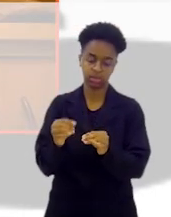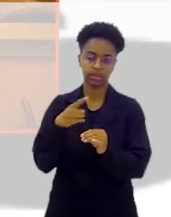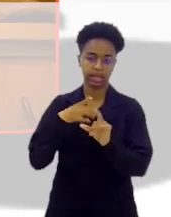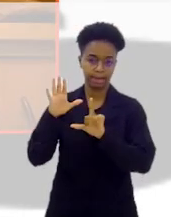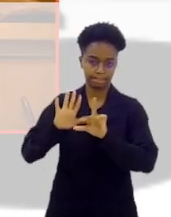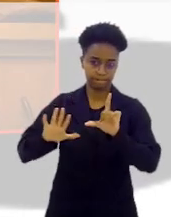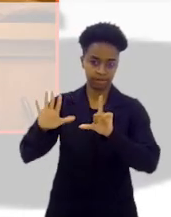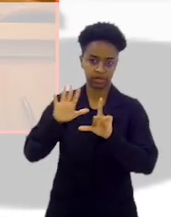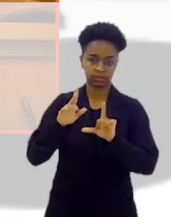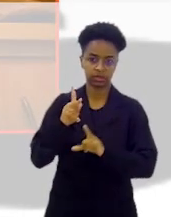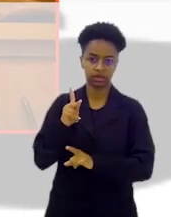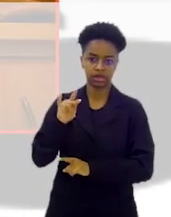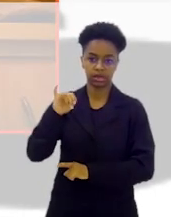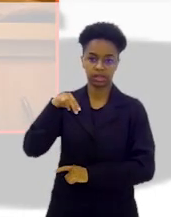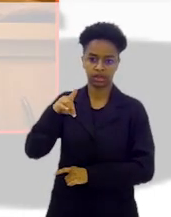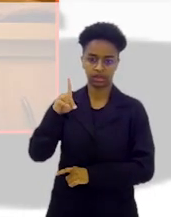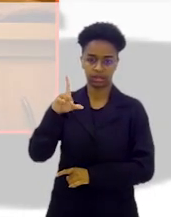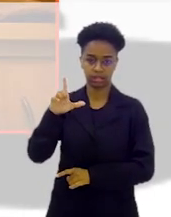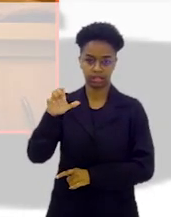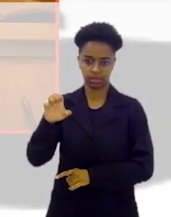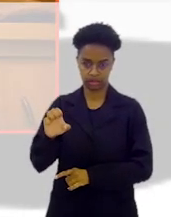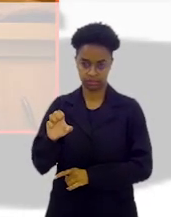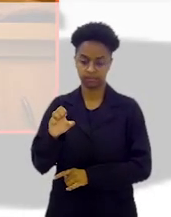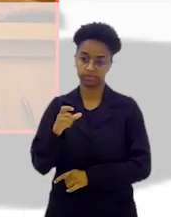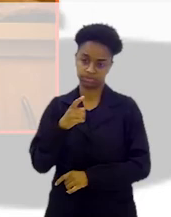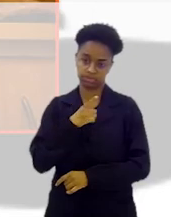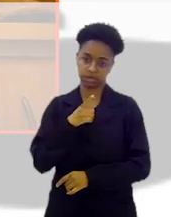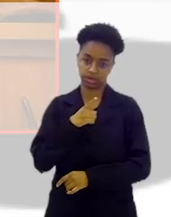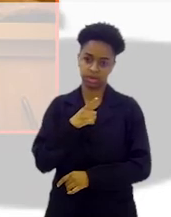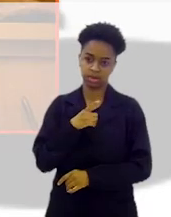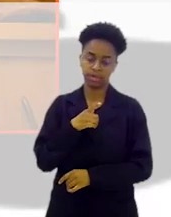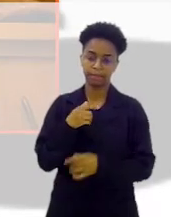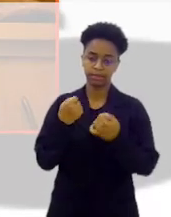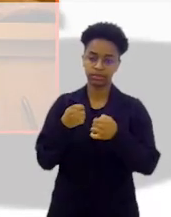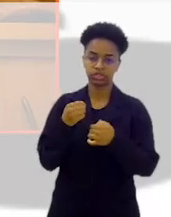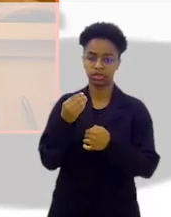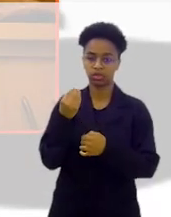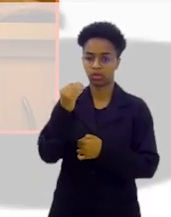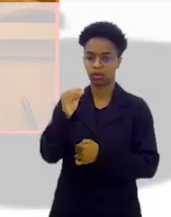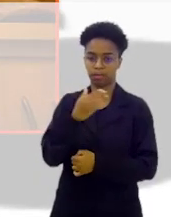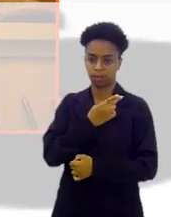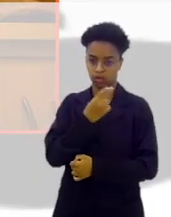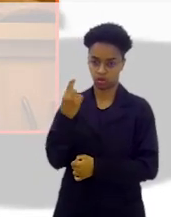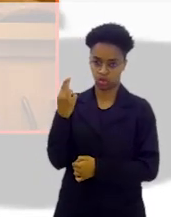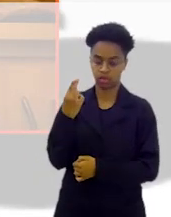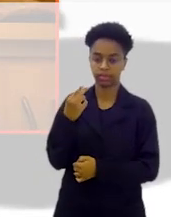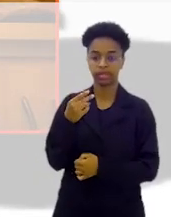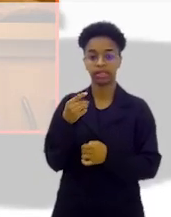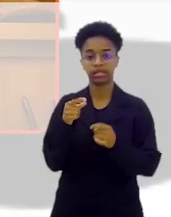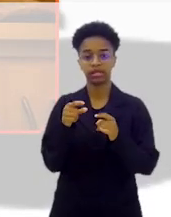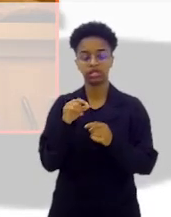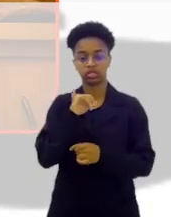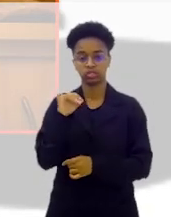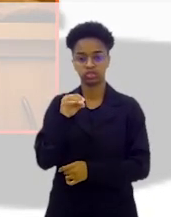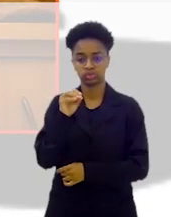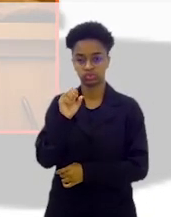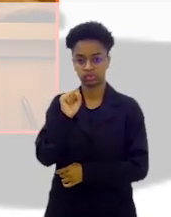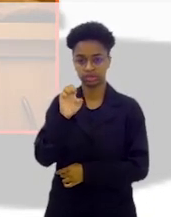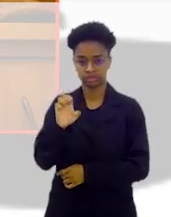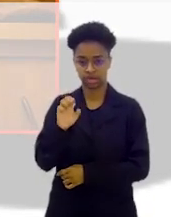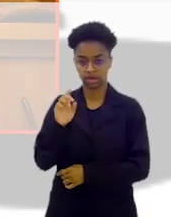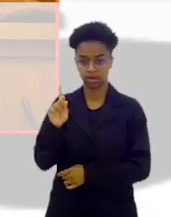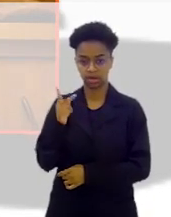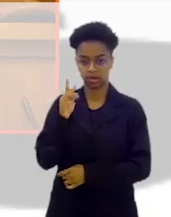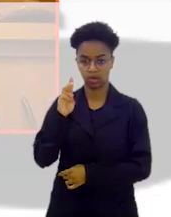na plataforma Kindle. Na Amazon, na plataforma Kindle, basta digitar o meu nome e José